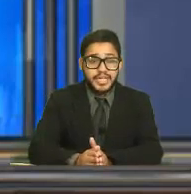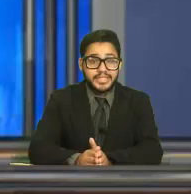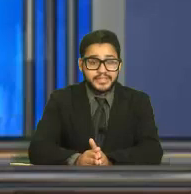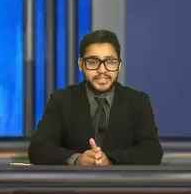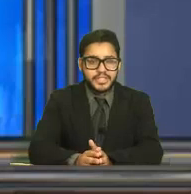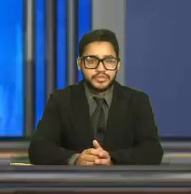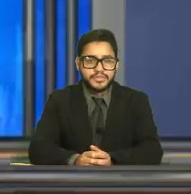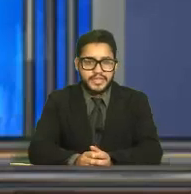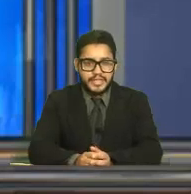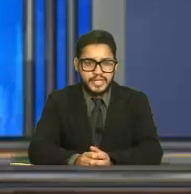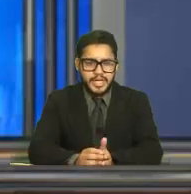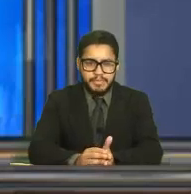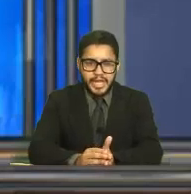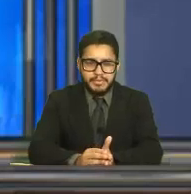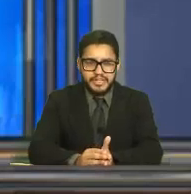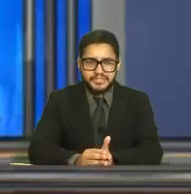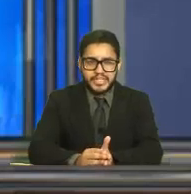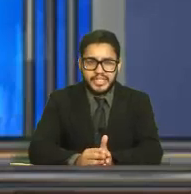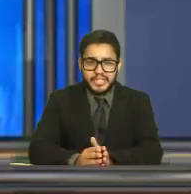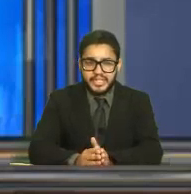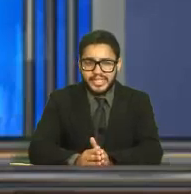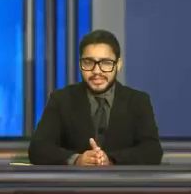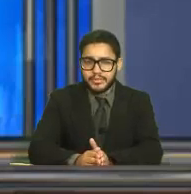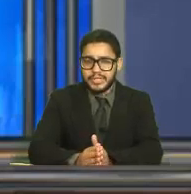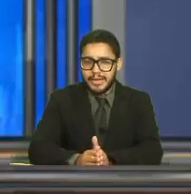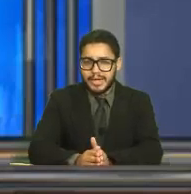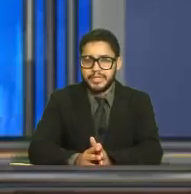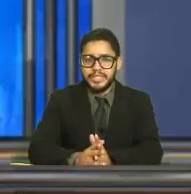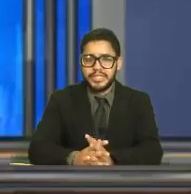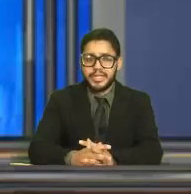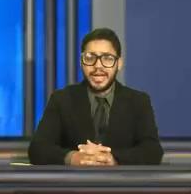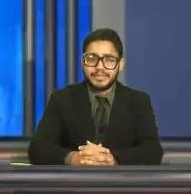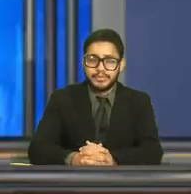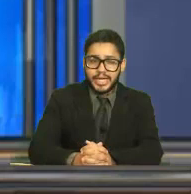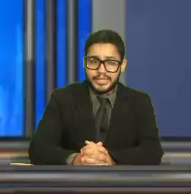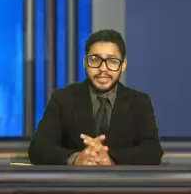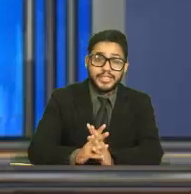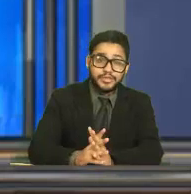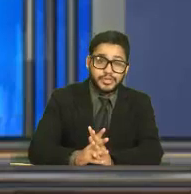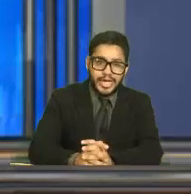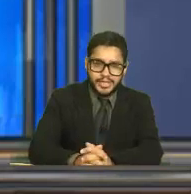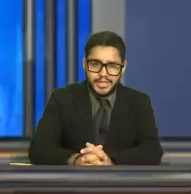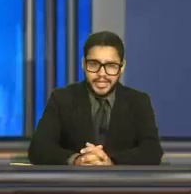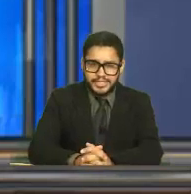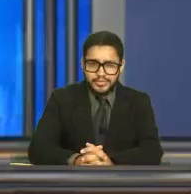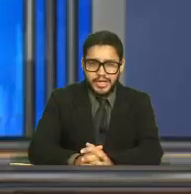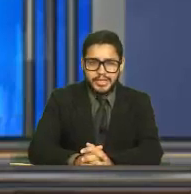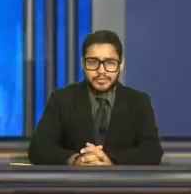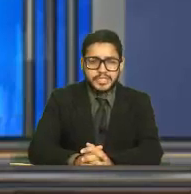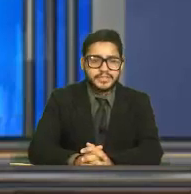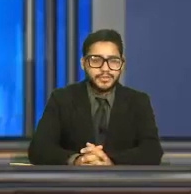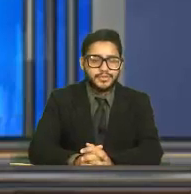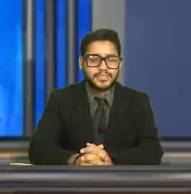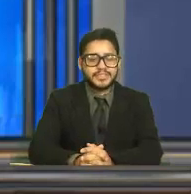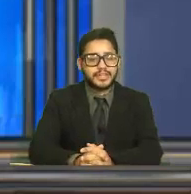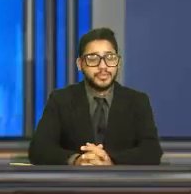vídeo viraliza nas redes sociais PM faz vaquinha e dá celular para meninas Assaltada, estudar Está no ar mais